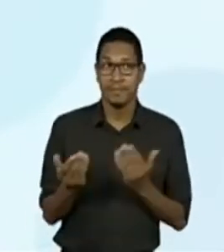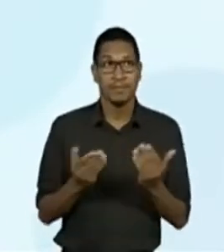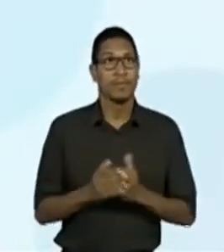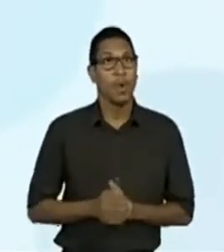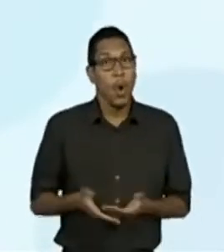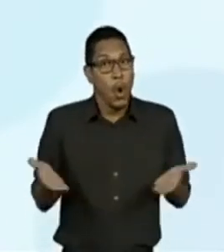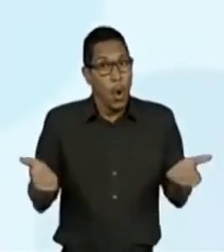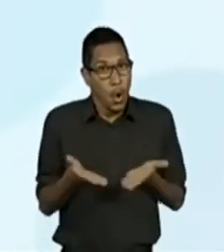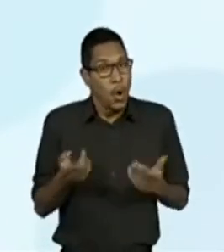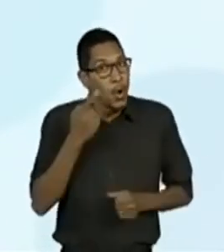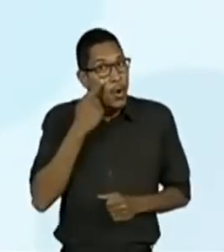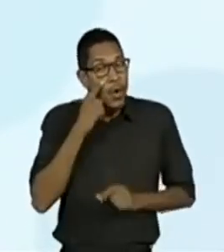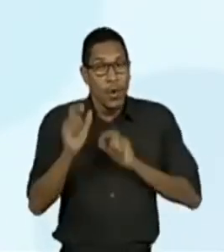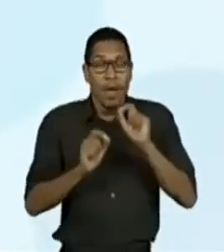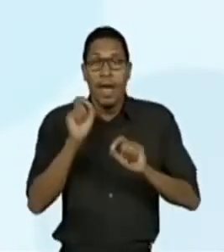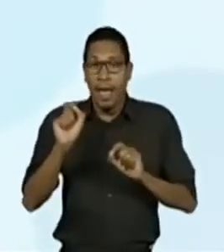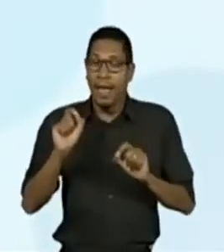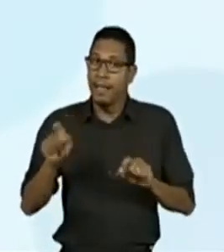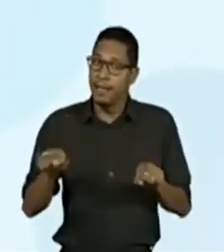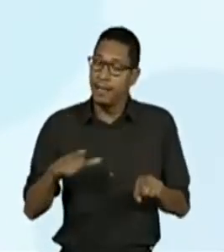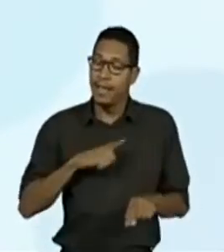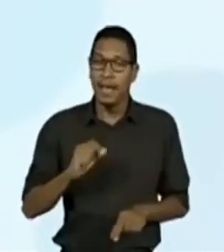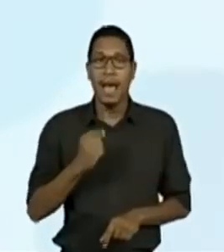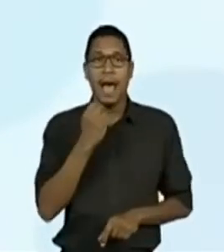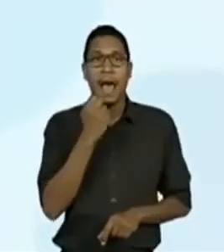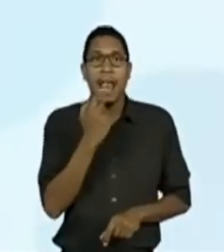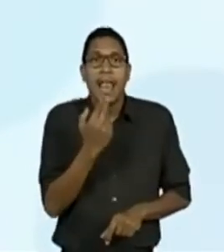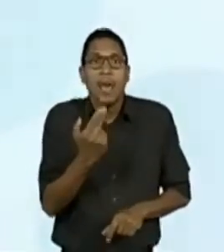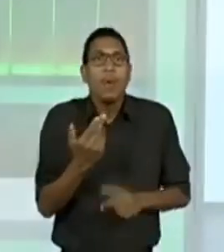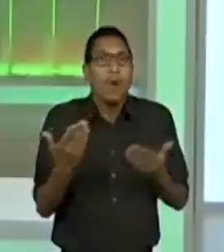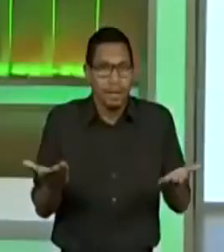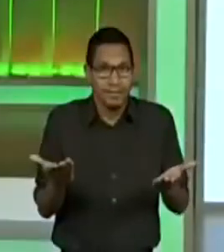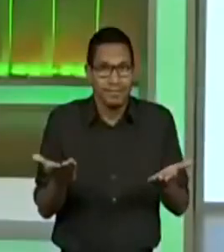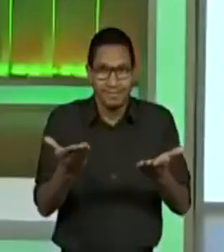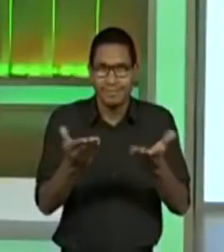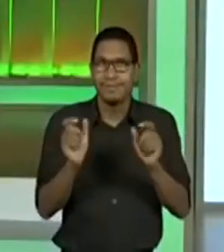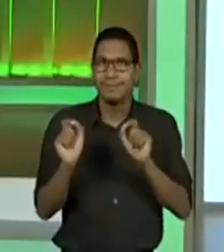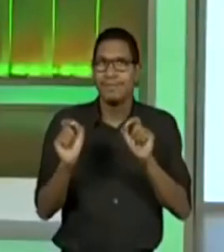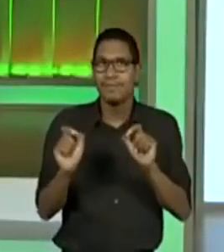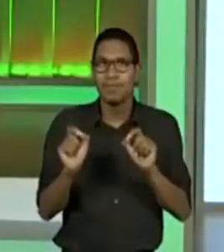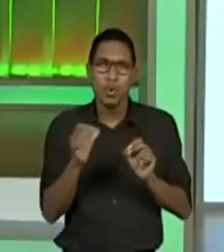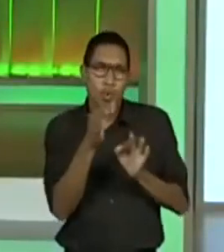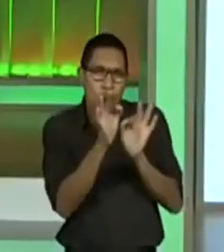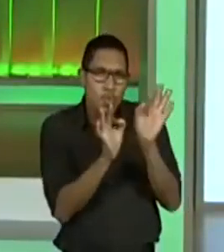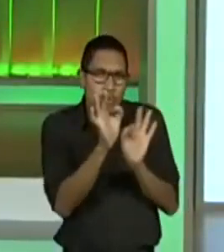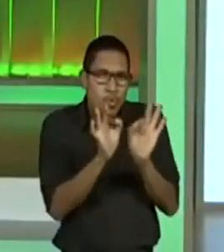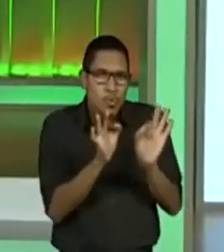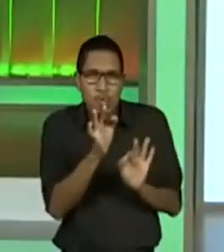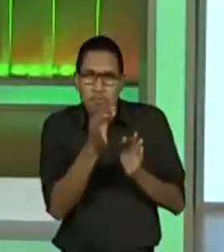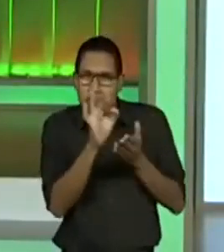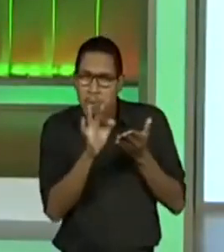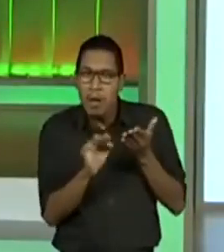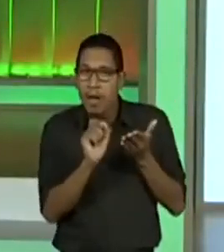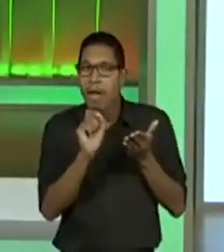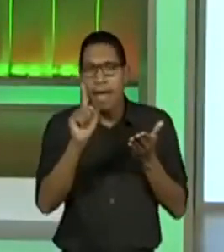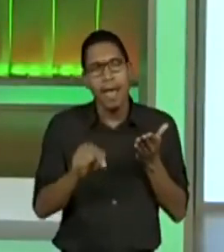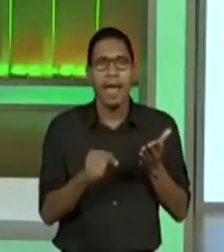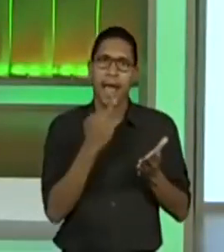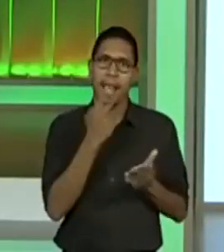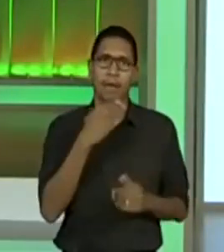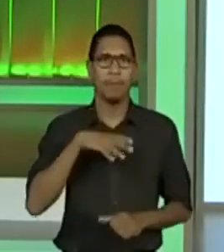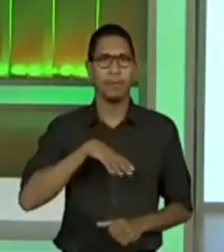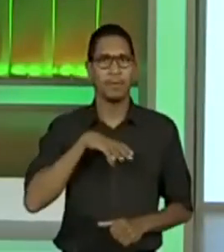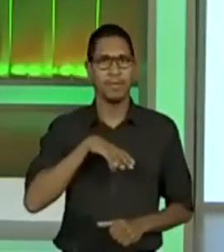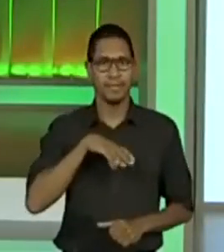nos concentraremos nos concertinhos relacionados à nossa língua